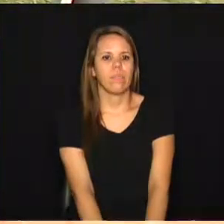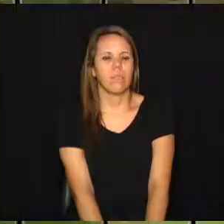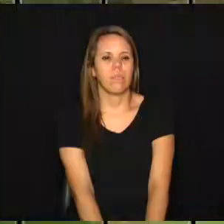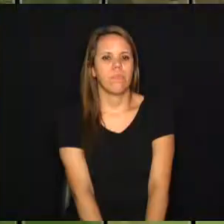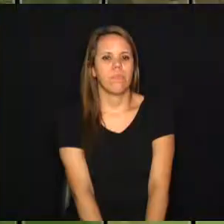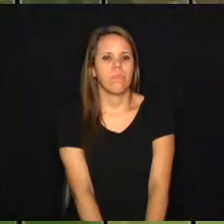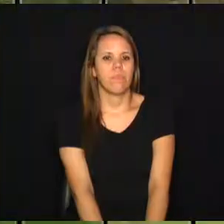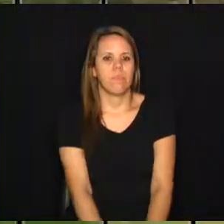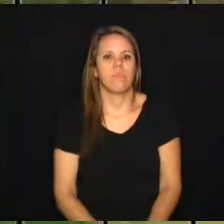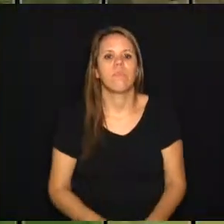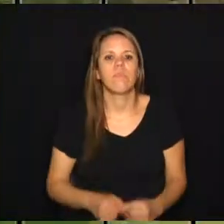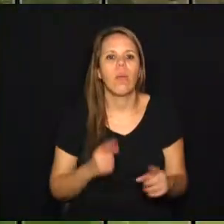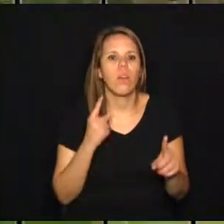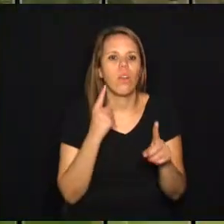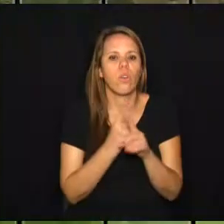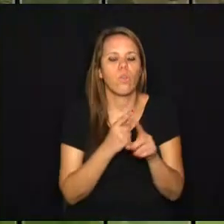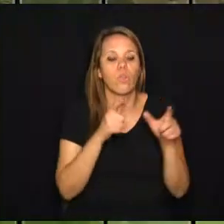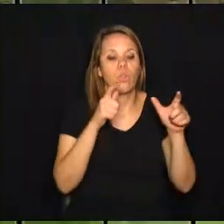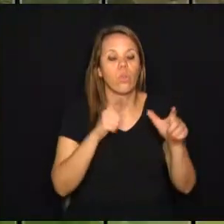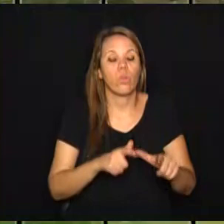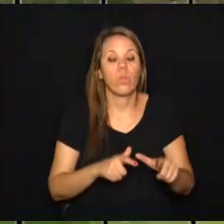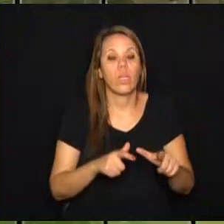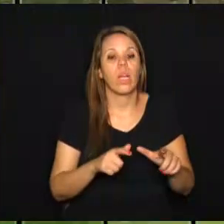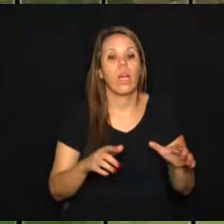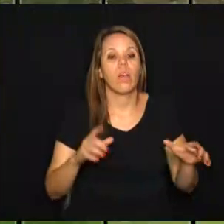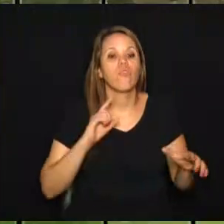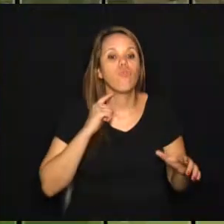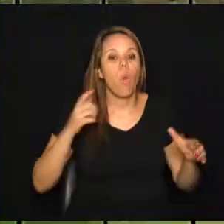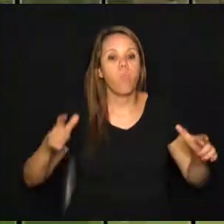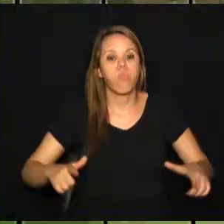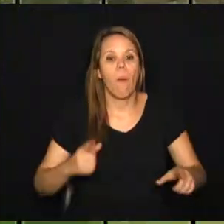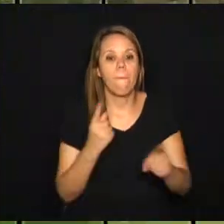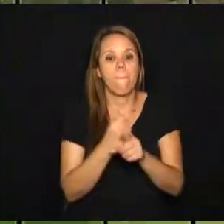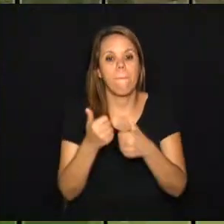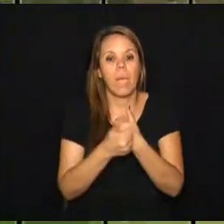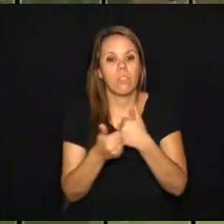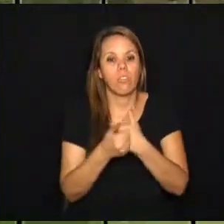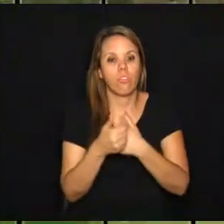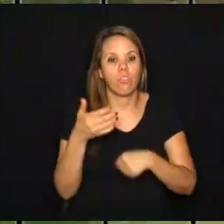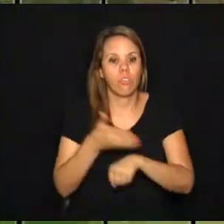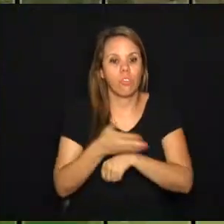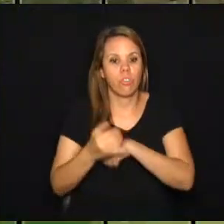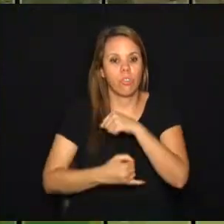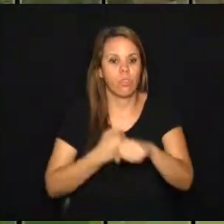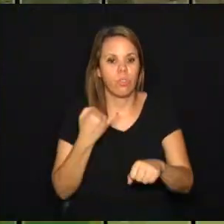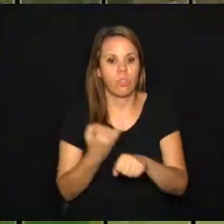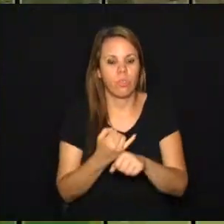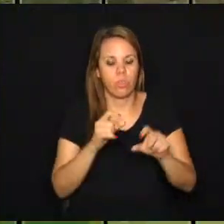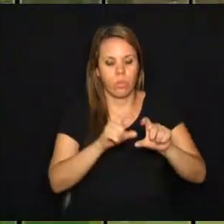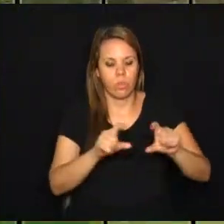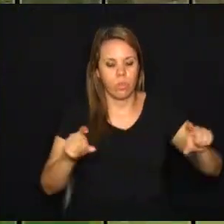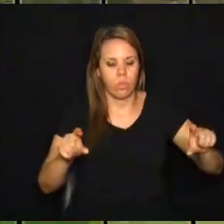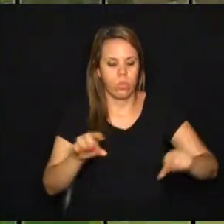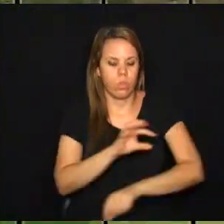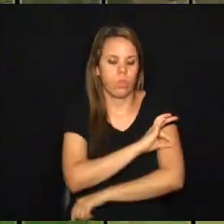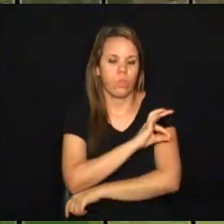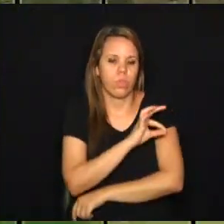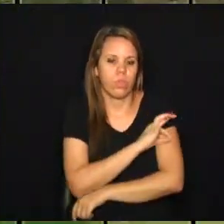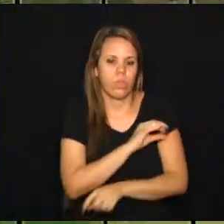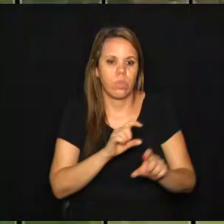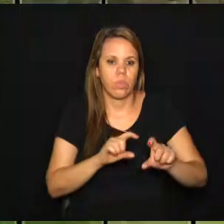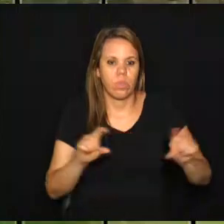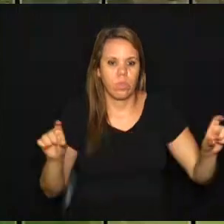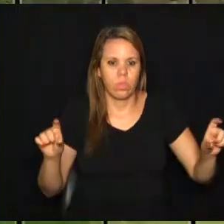Para encontrar o ecoponto mais próximo de você, acesse o site da Prefeitura, www.campinas